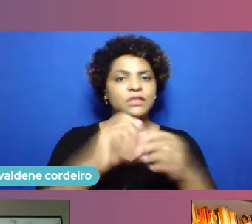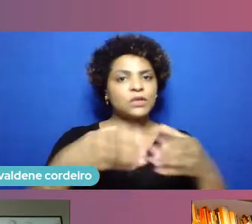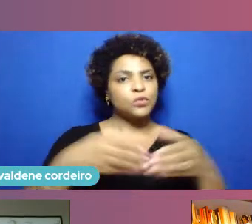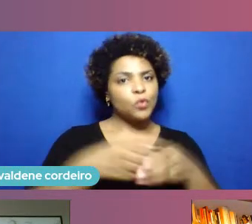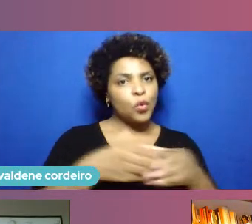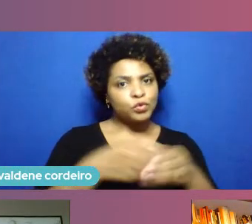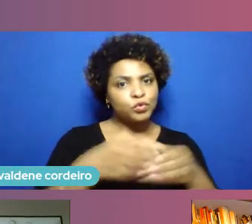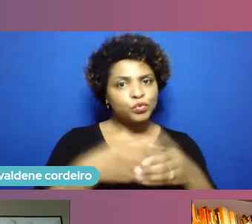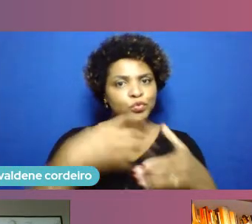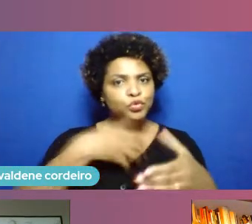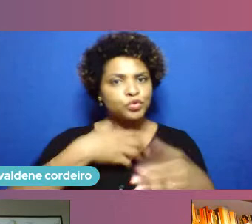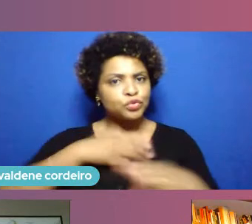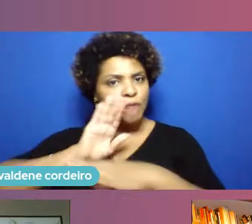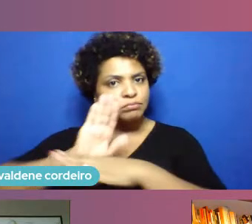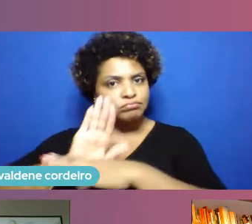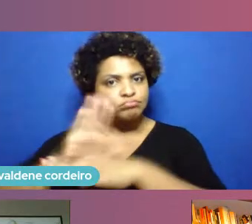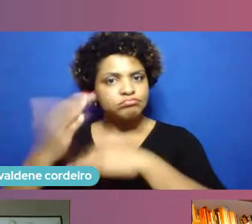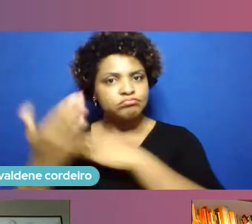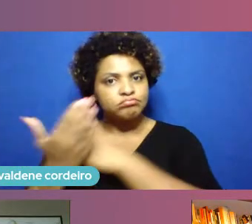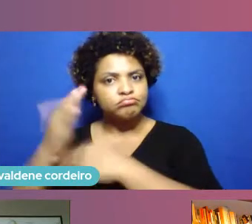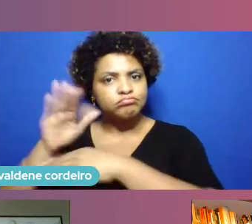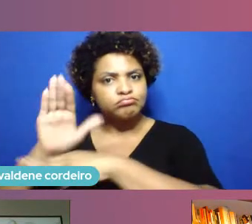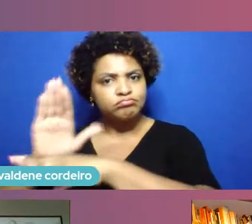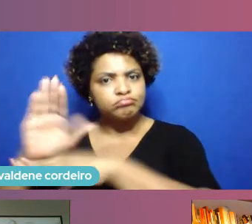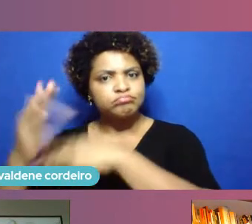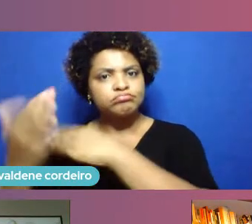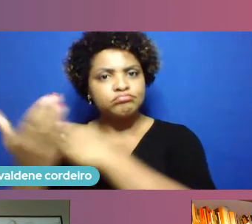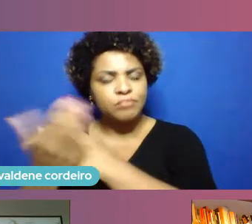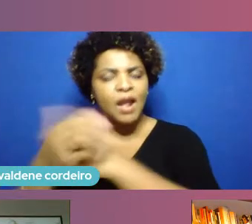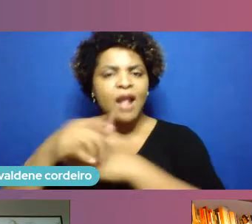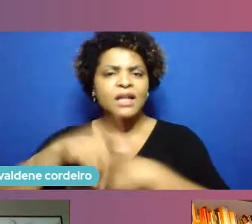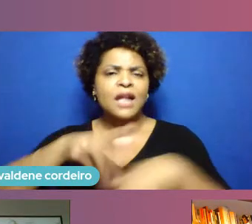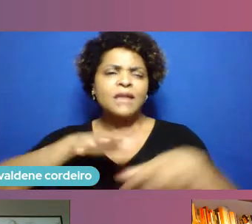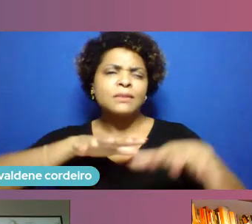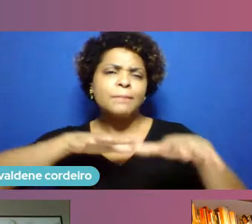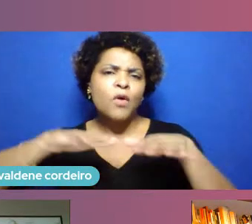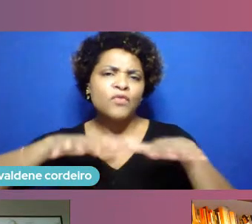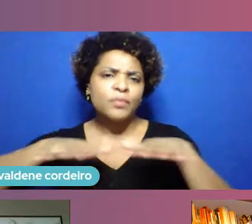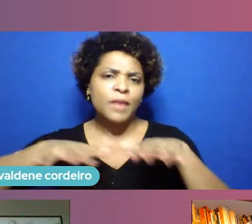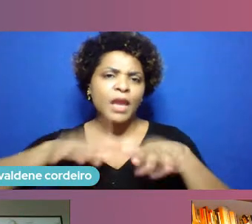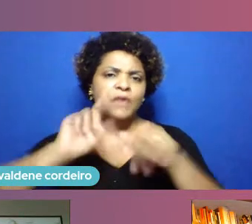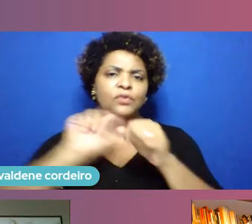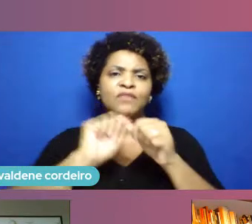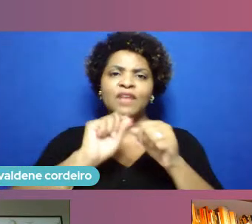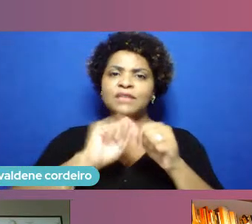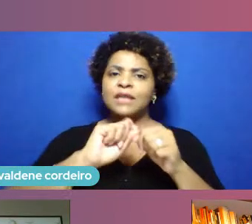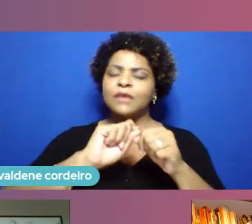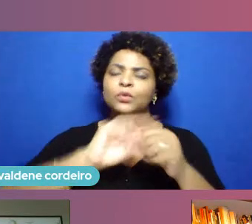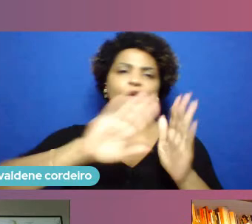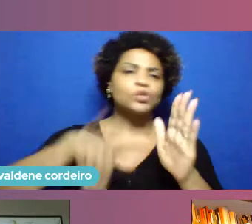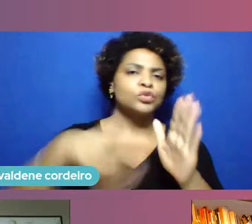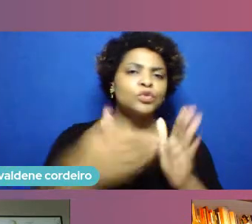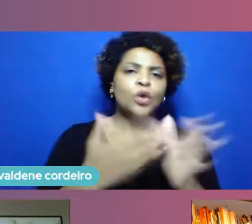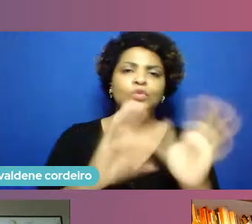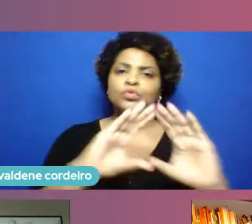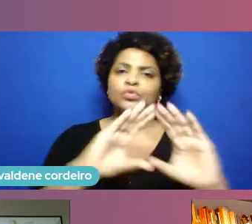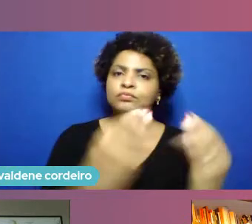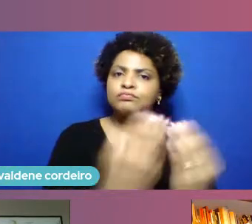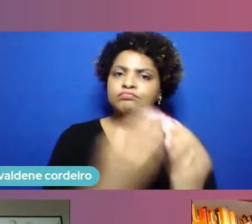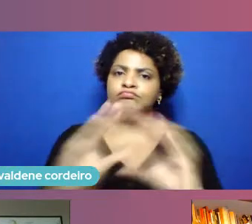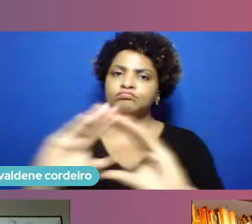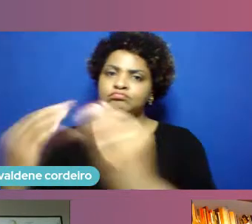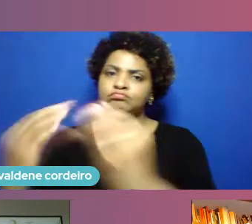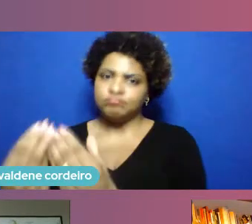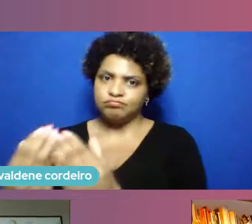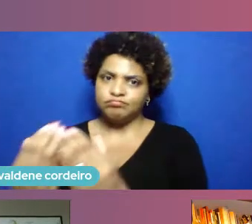e esse movimento a gente está se fazendo em todos os ecossistemas quando eu apresentei no outro